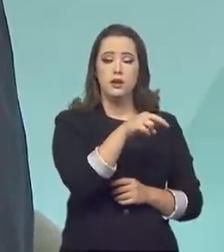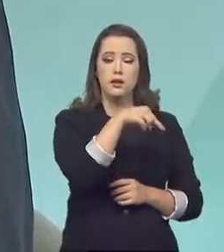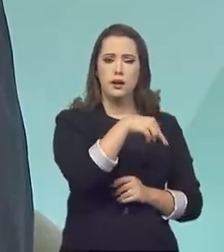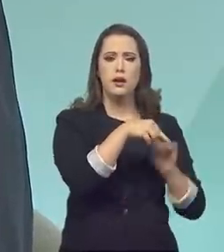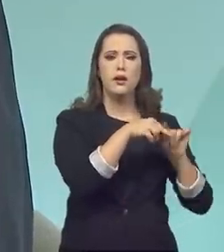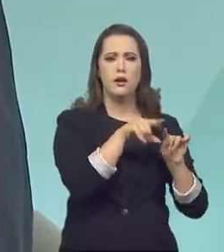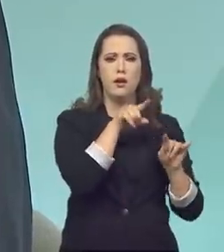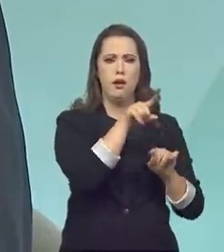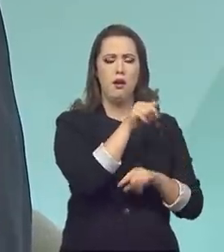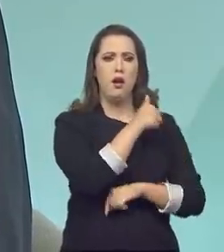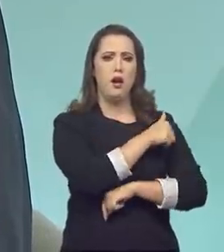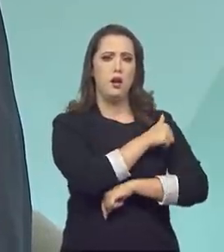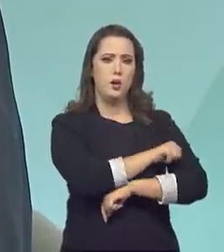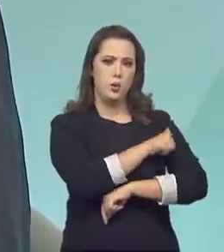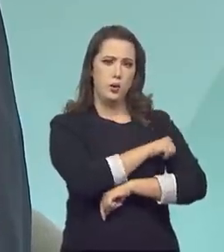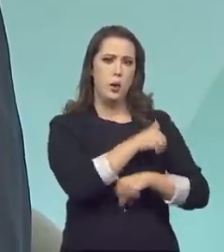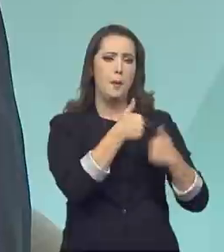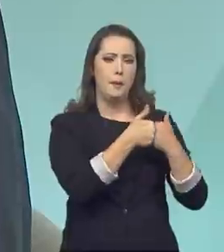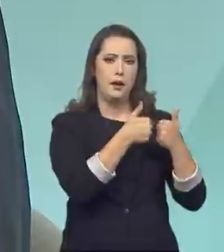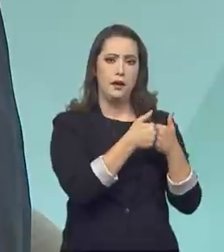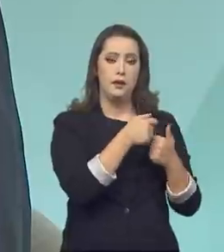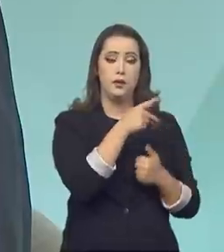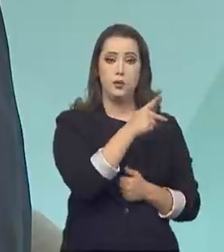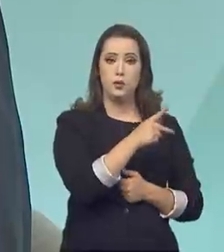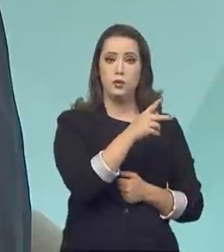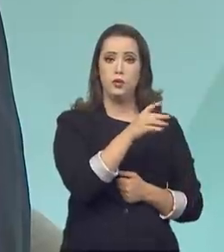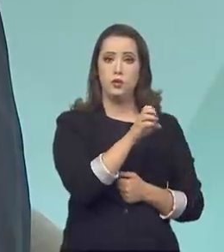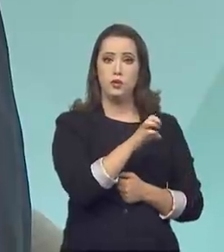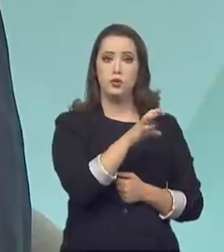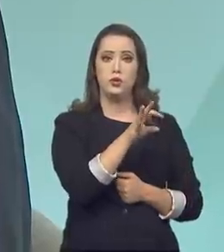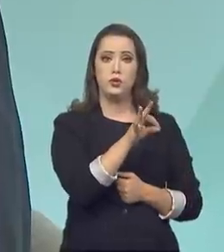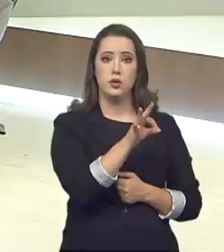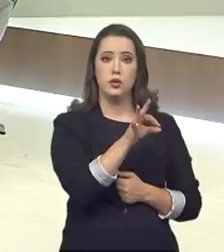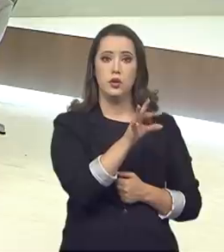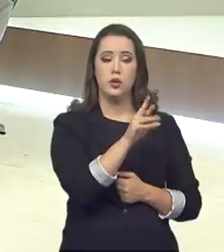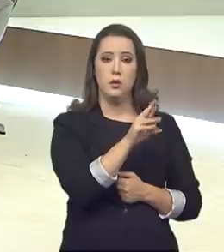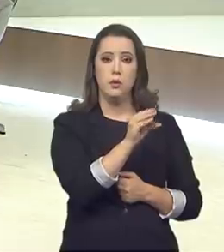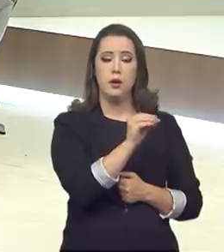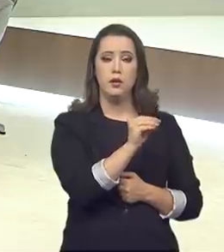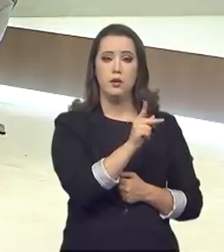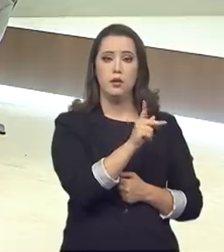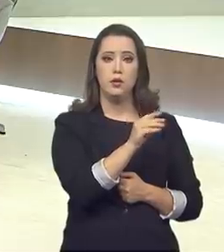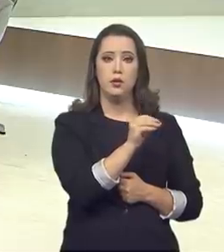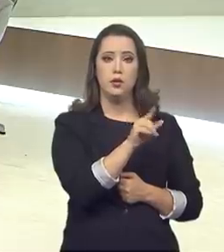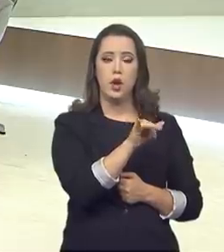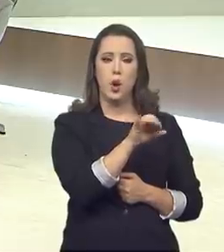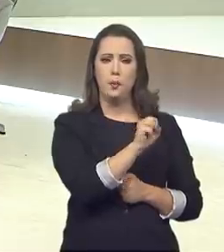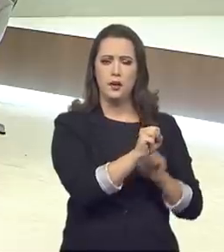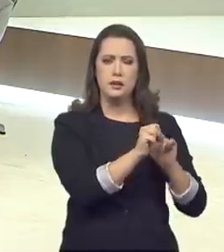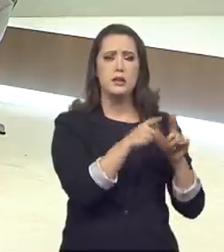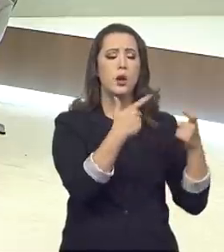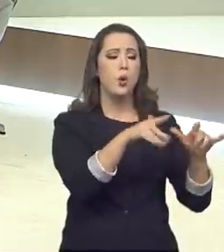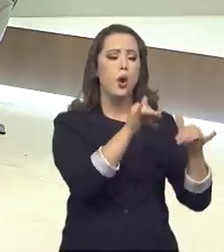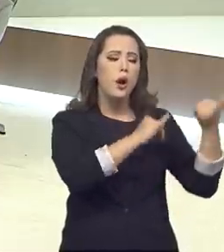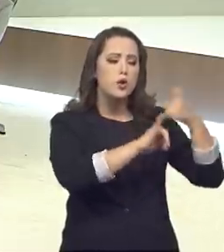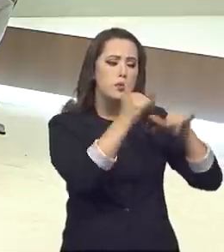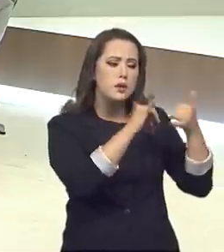54, 55 laboratórios de pesquisa. Aí eu cito nanotecnologia,